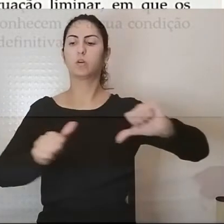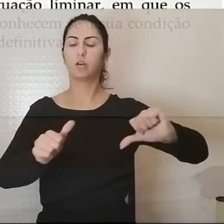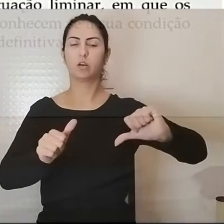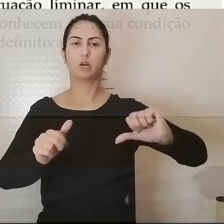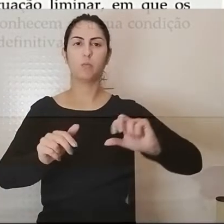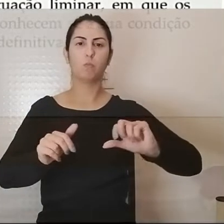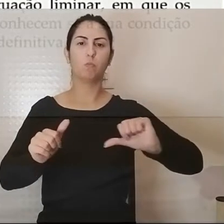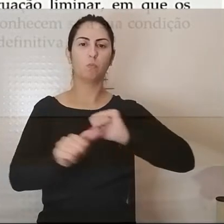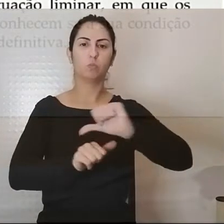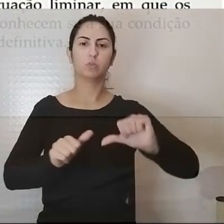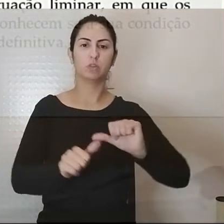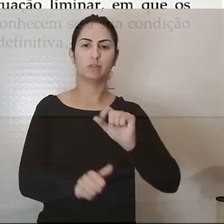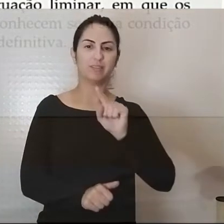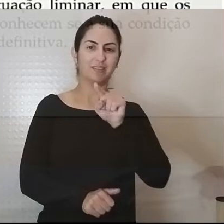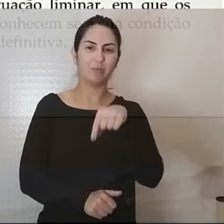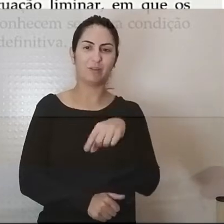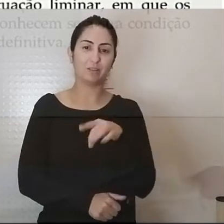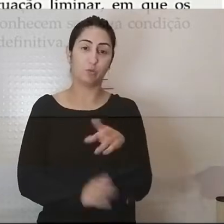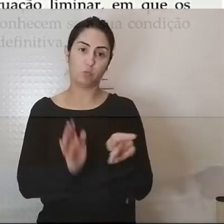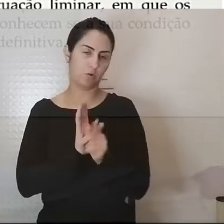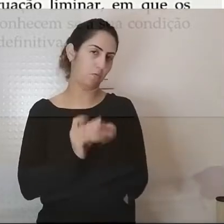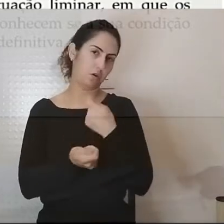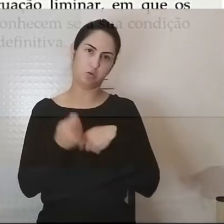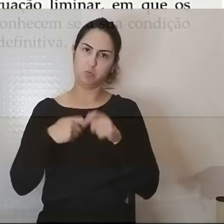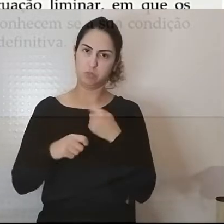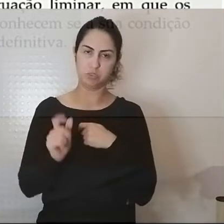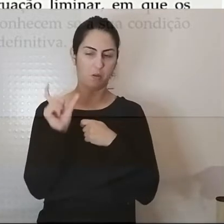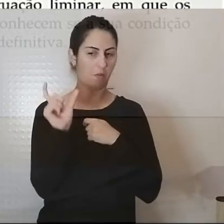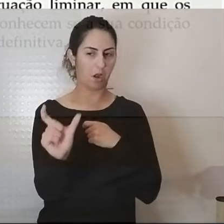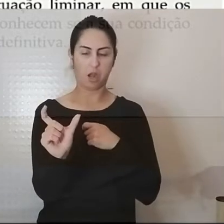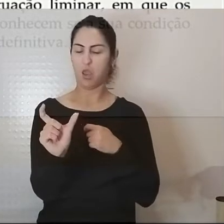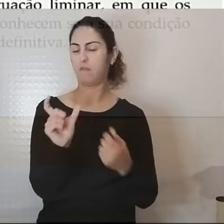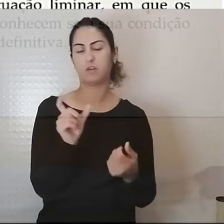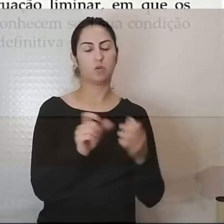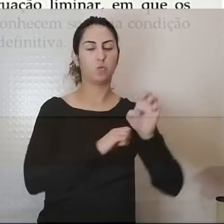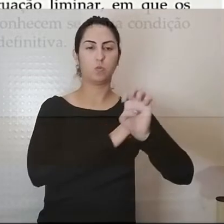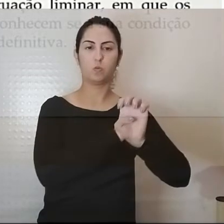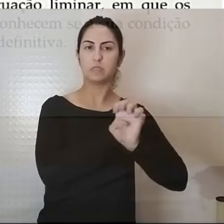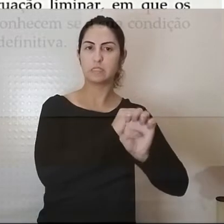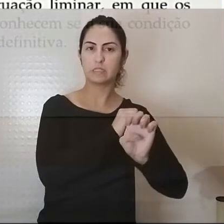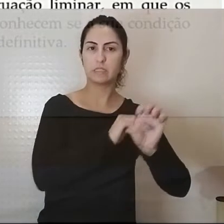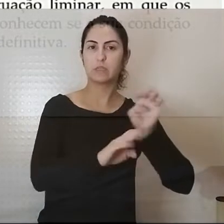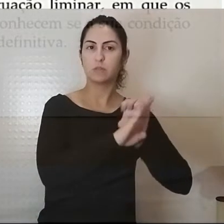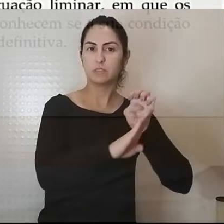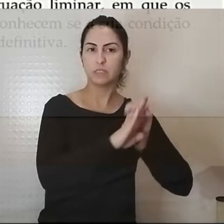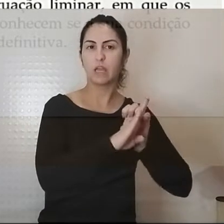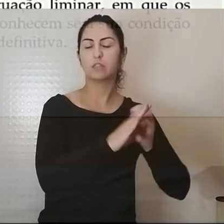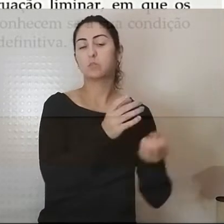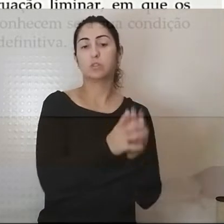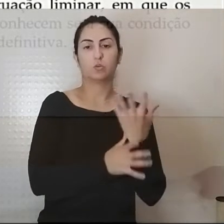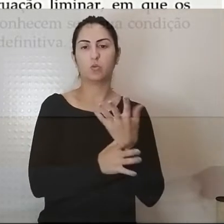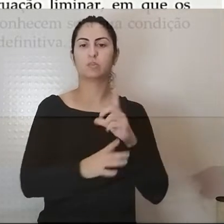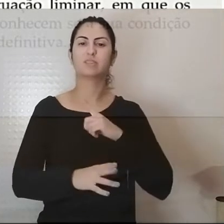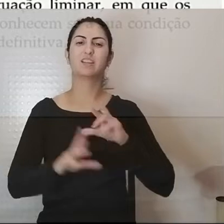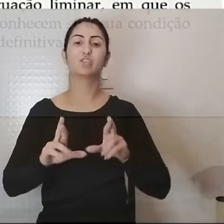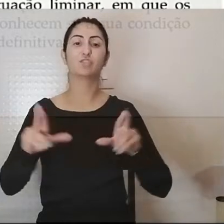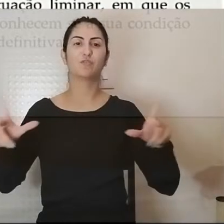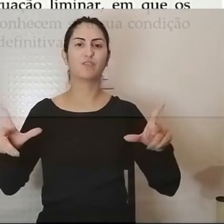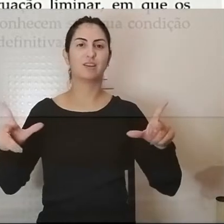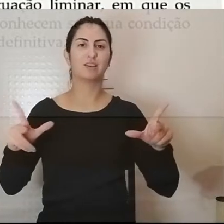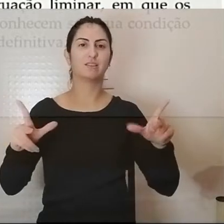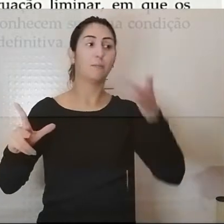definição administrativa criada pelo Estado existem diferenças entre refugiado e